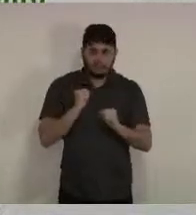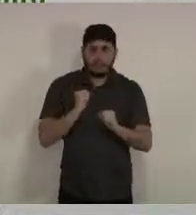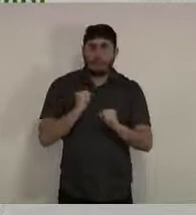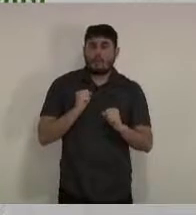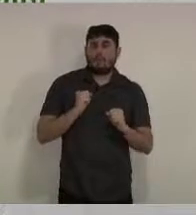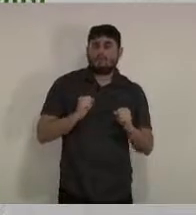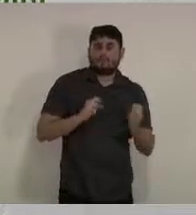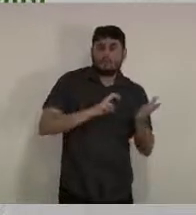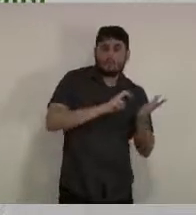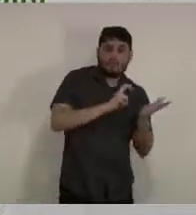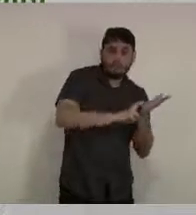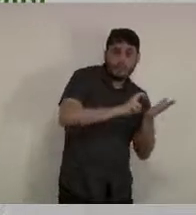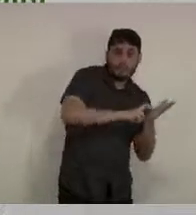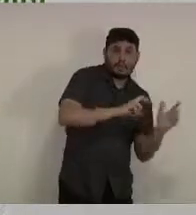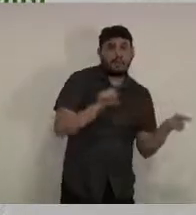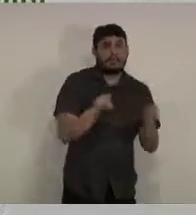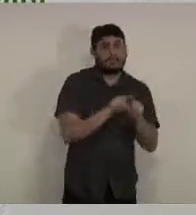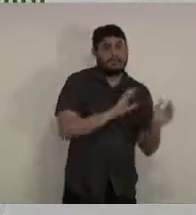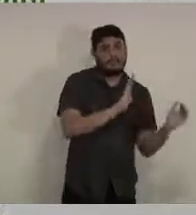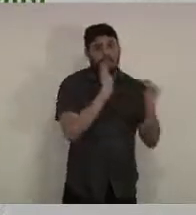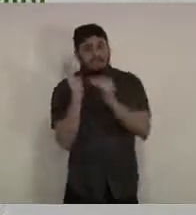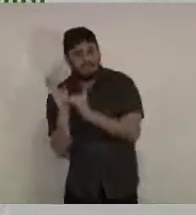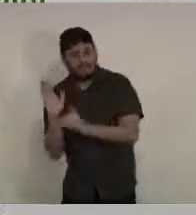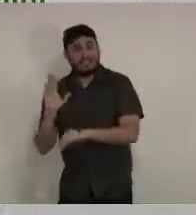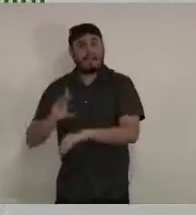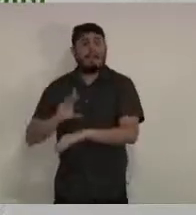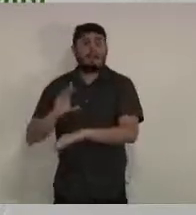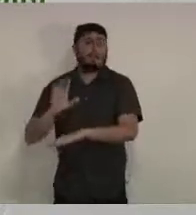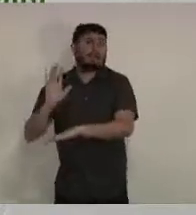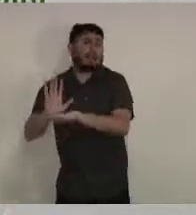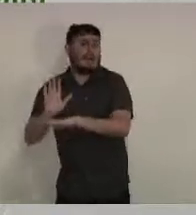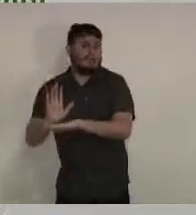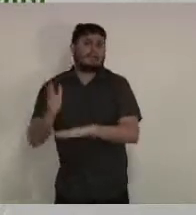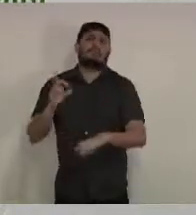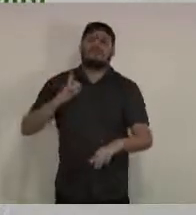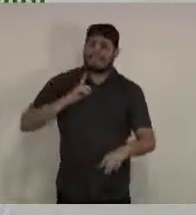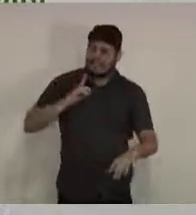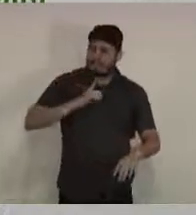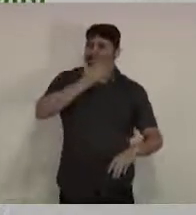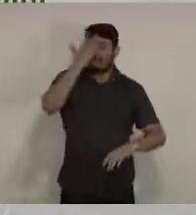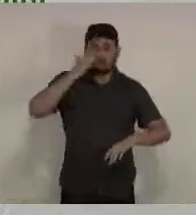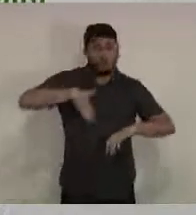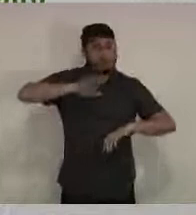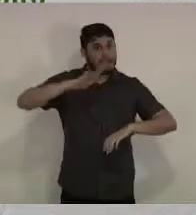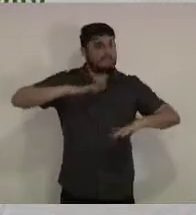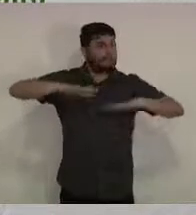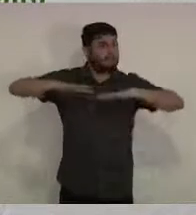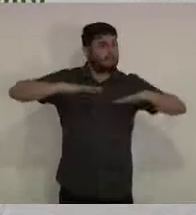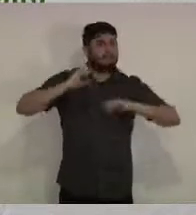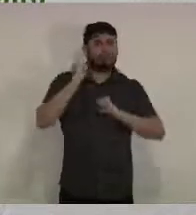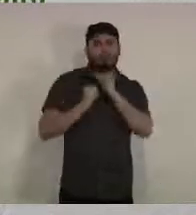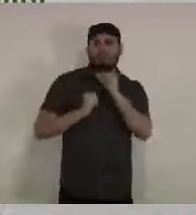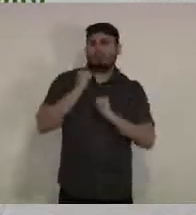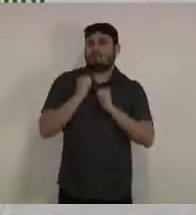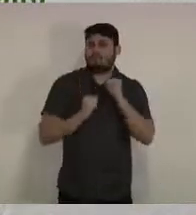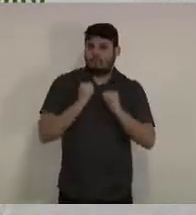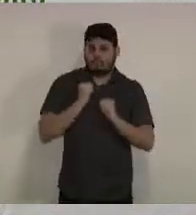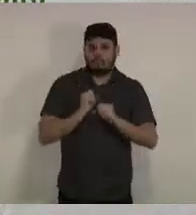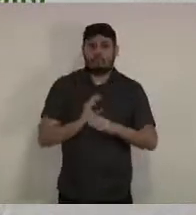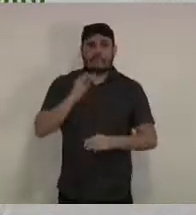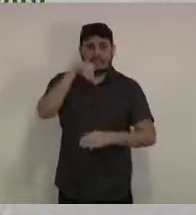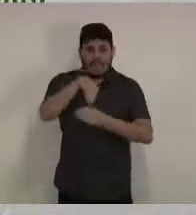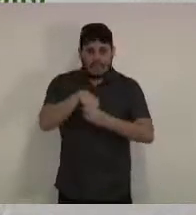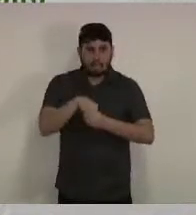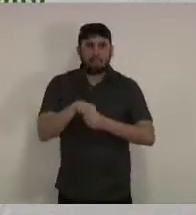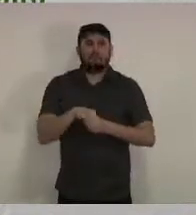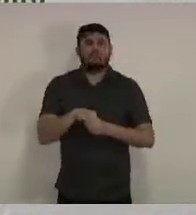no início do dia, o que gera um grande risco de contaminação e haverá também a zona rural móvel com a barreira sanitária para todos os